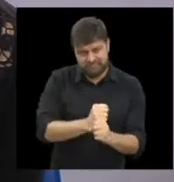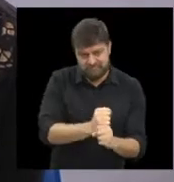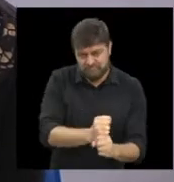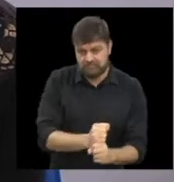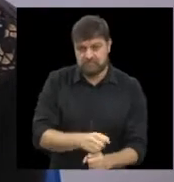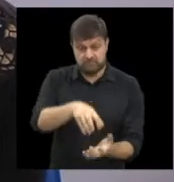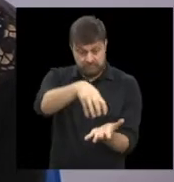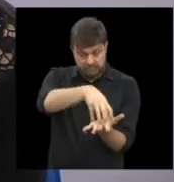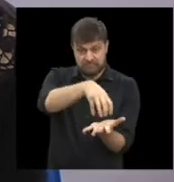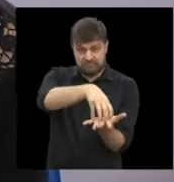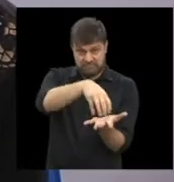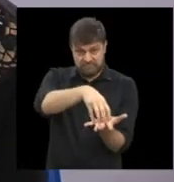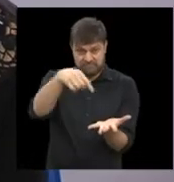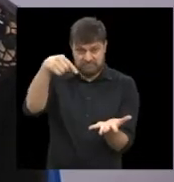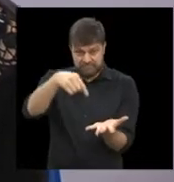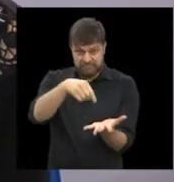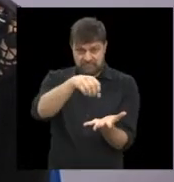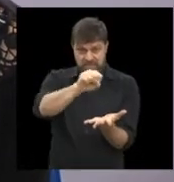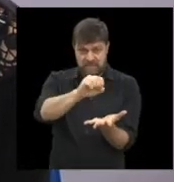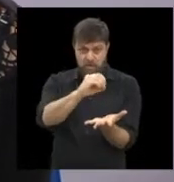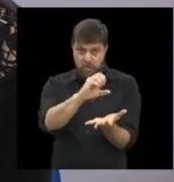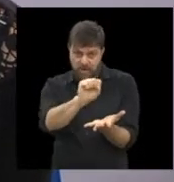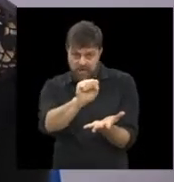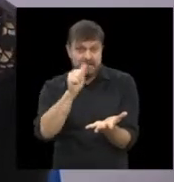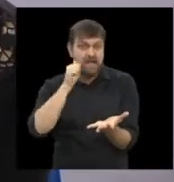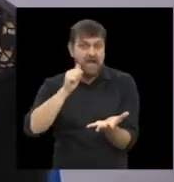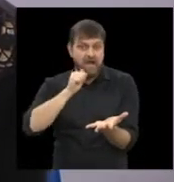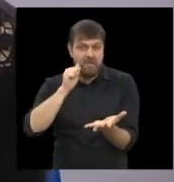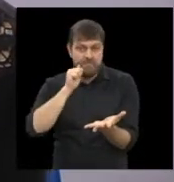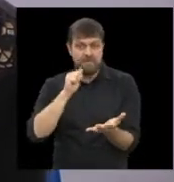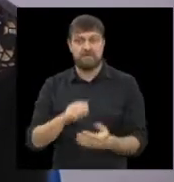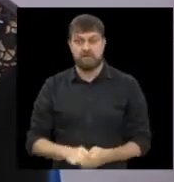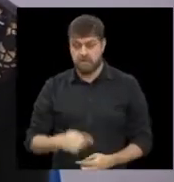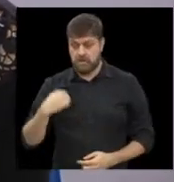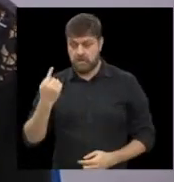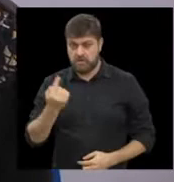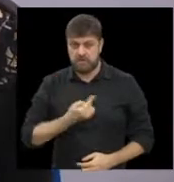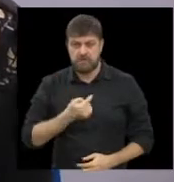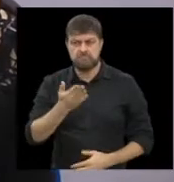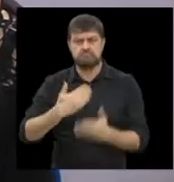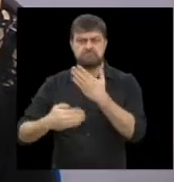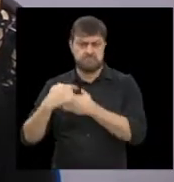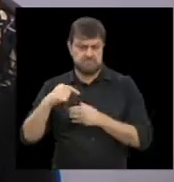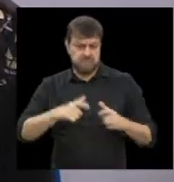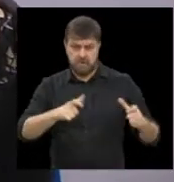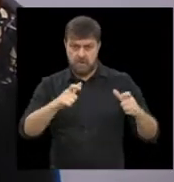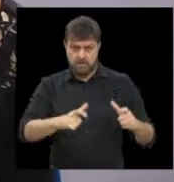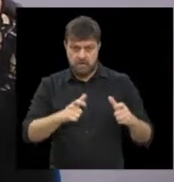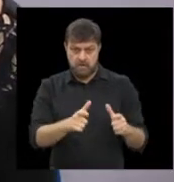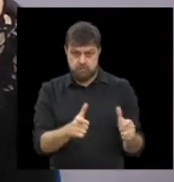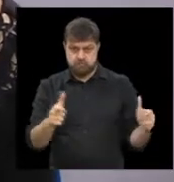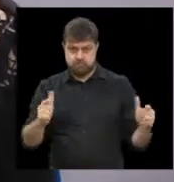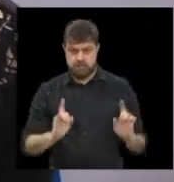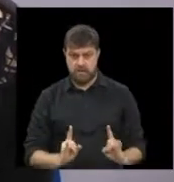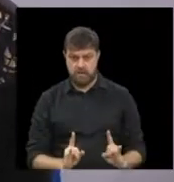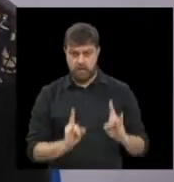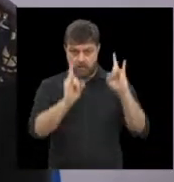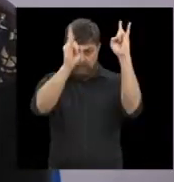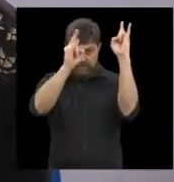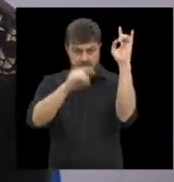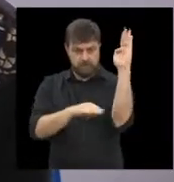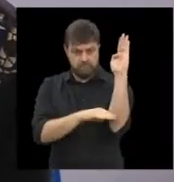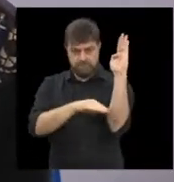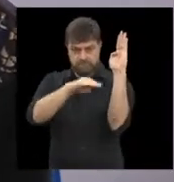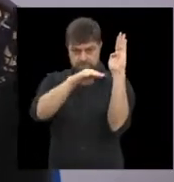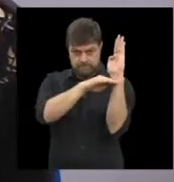Estamos aqui há muito tempo, ocupamos esse espaço. Antigamente, era um espaço maior, era parte do primeiro